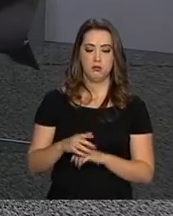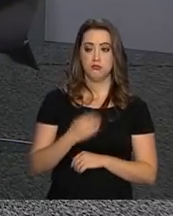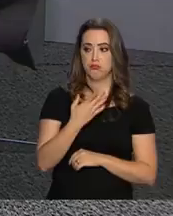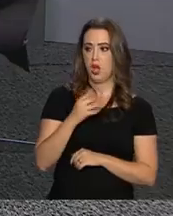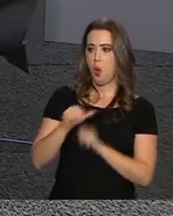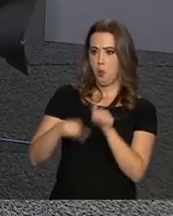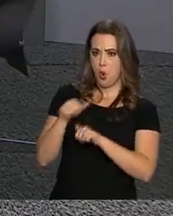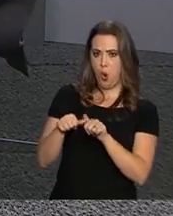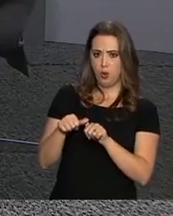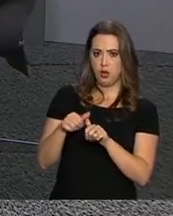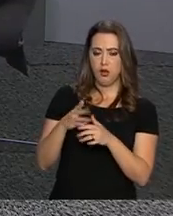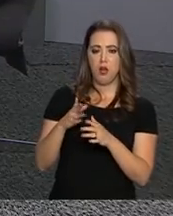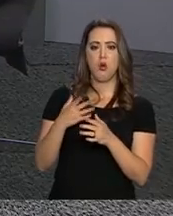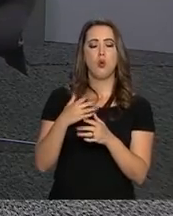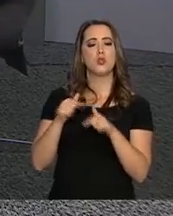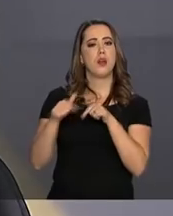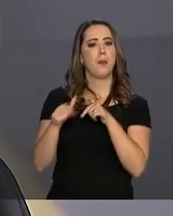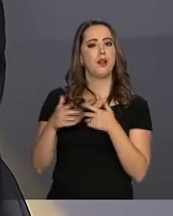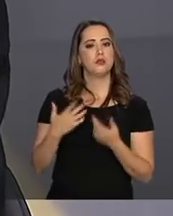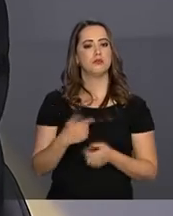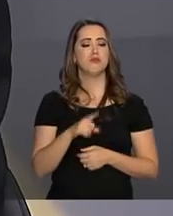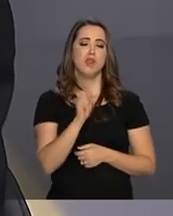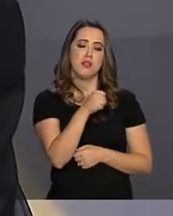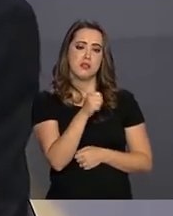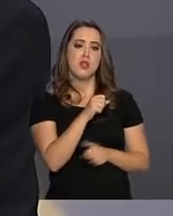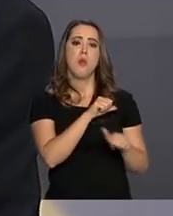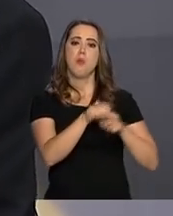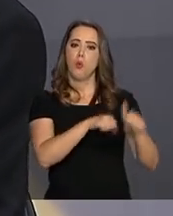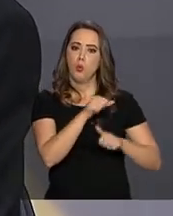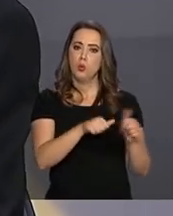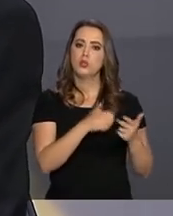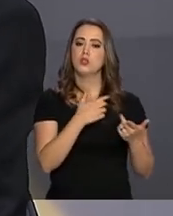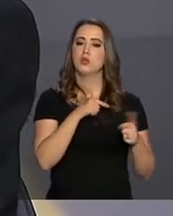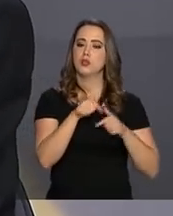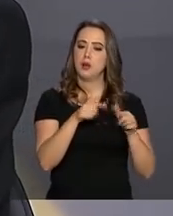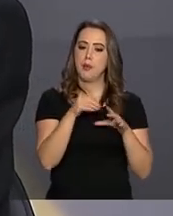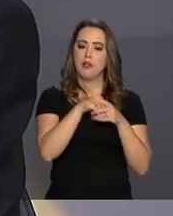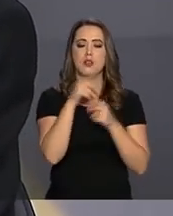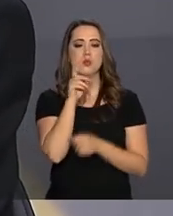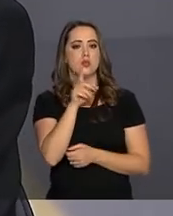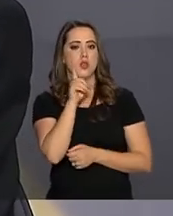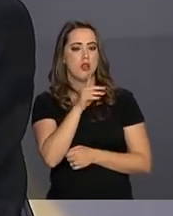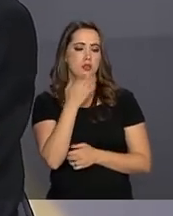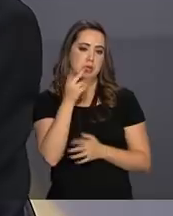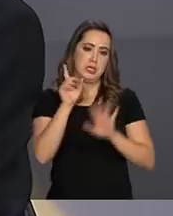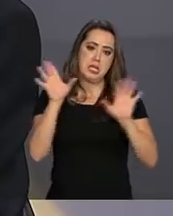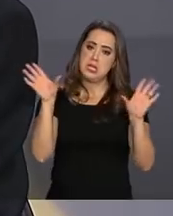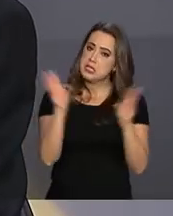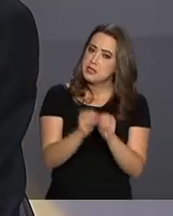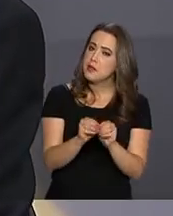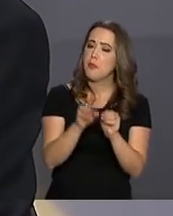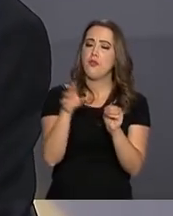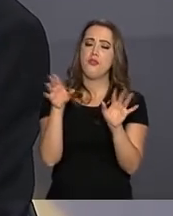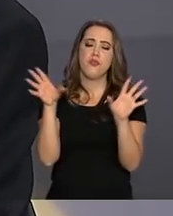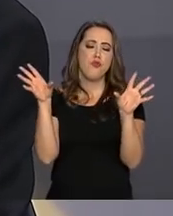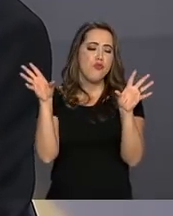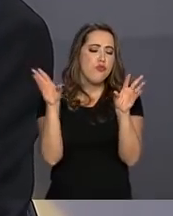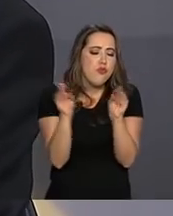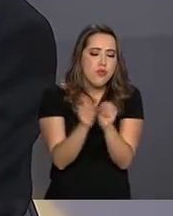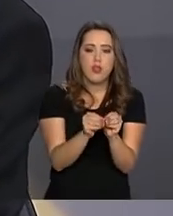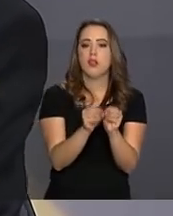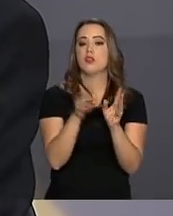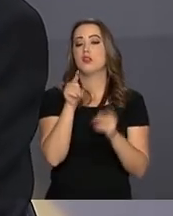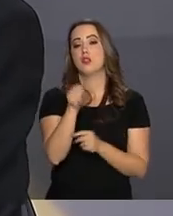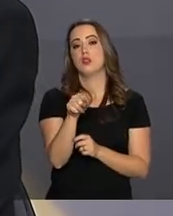de emprego. Muda o perfil de emprego e o perfil da vida americana. Quer dizer, era possível, para simplificar de uma maneira muito reducionista,